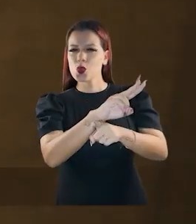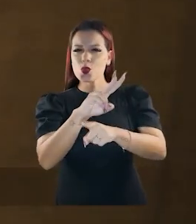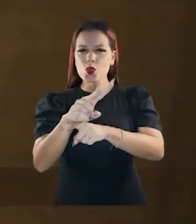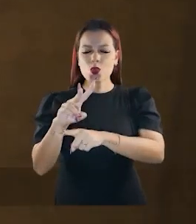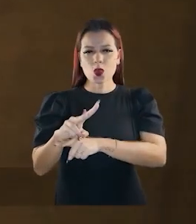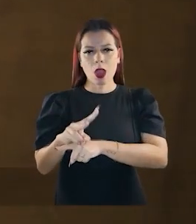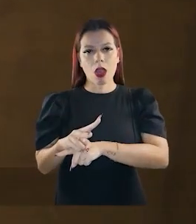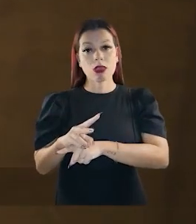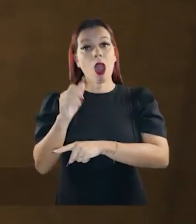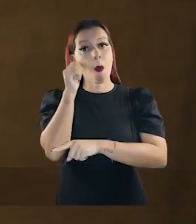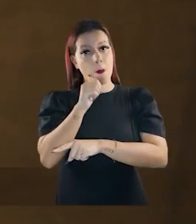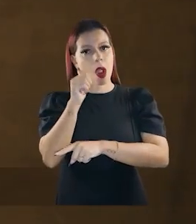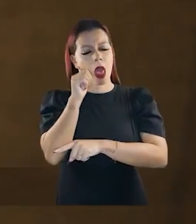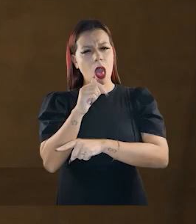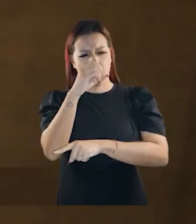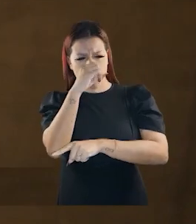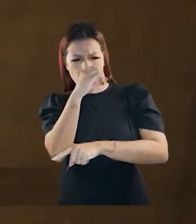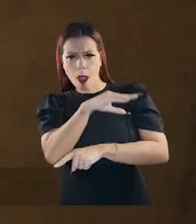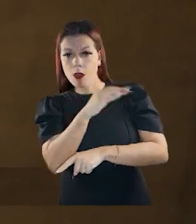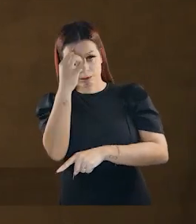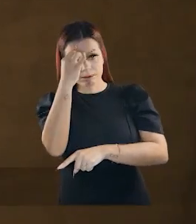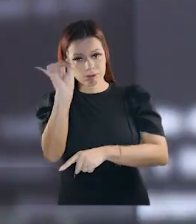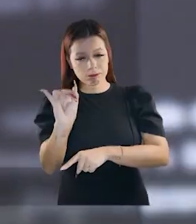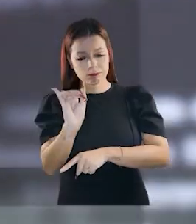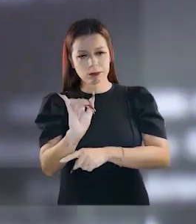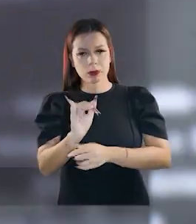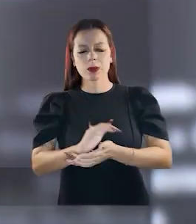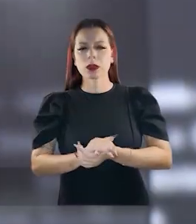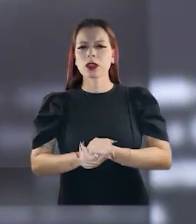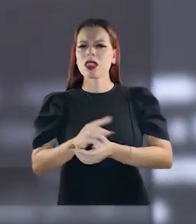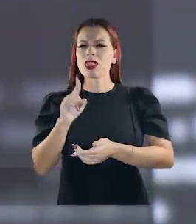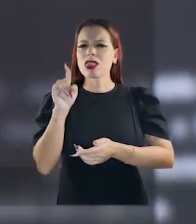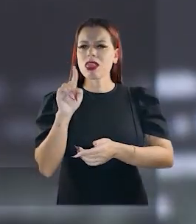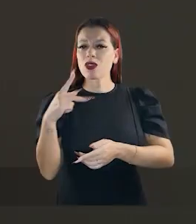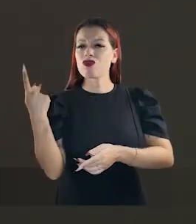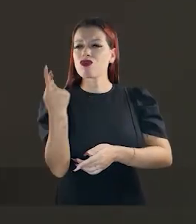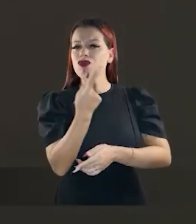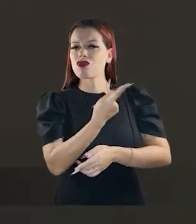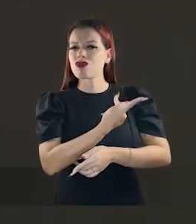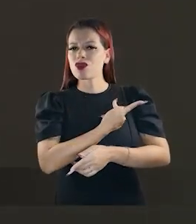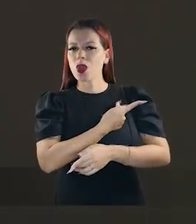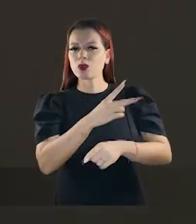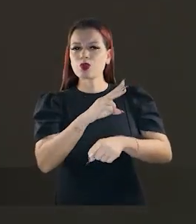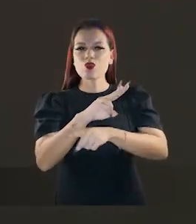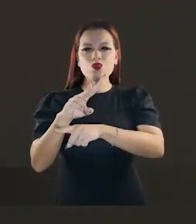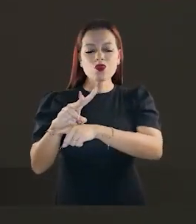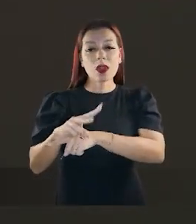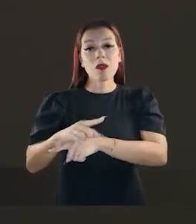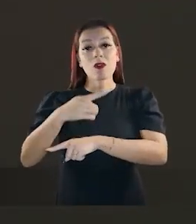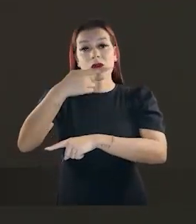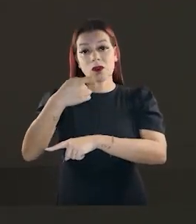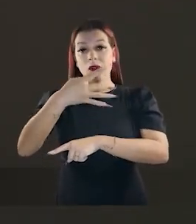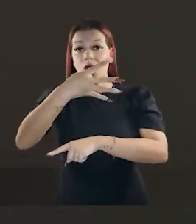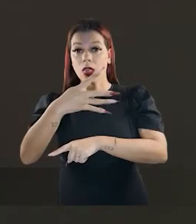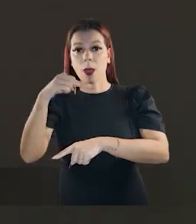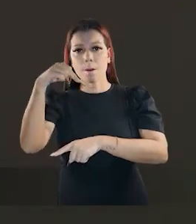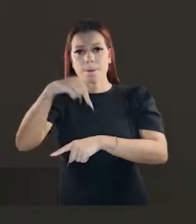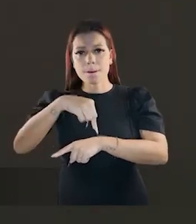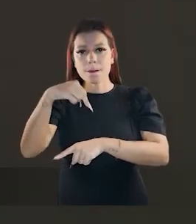defender os direitos e combater a violência contra as mulheres. Esta é uma bandeira defendida pelos 24